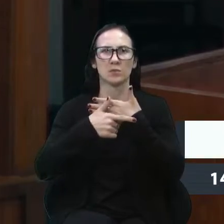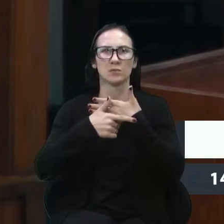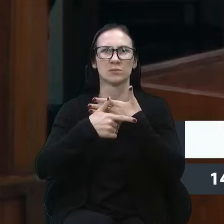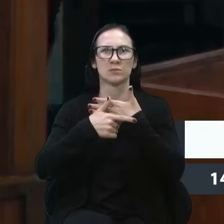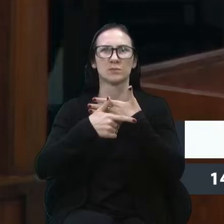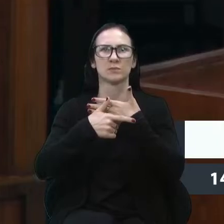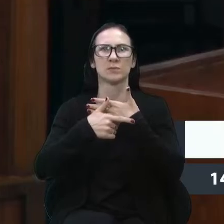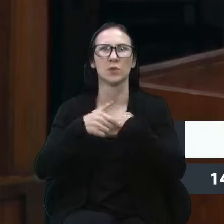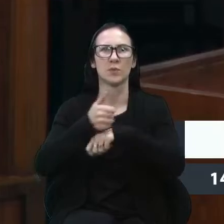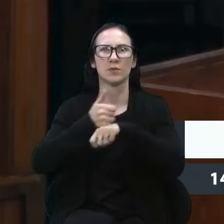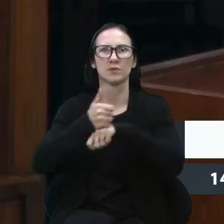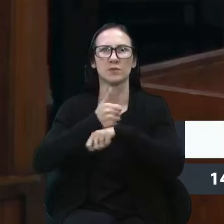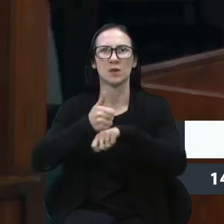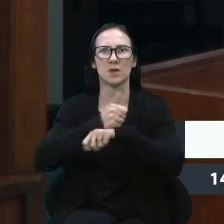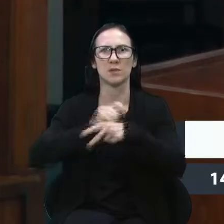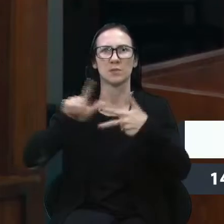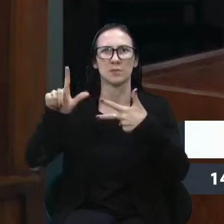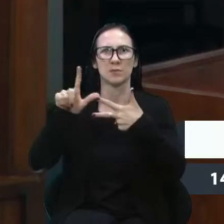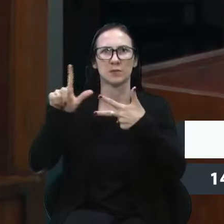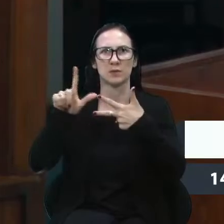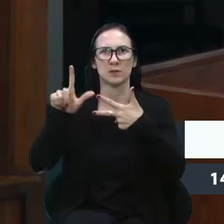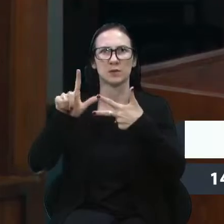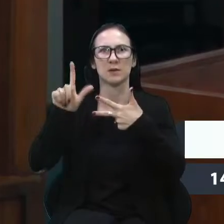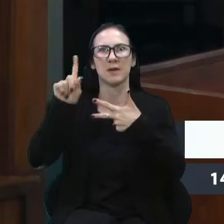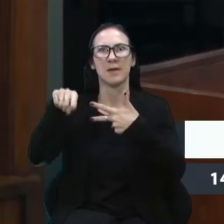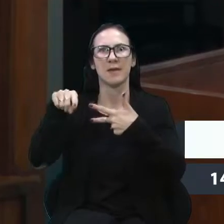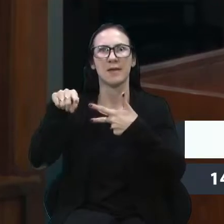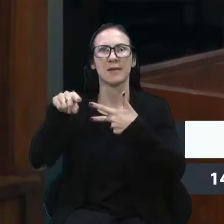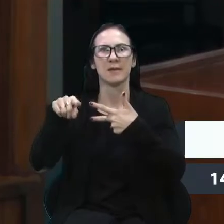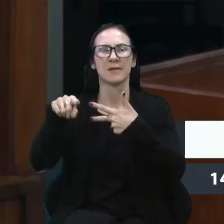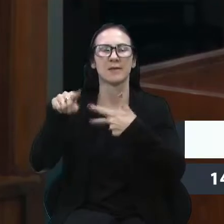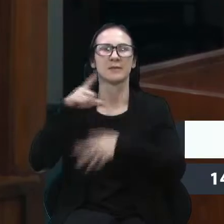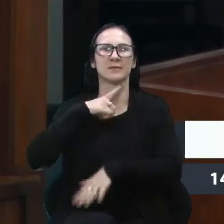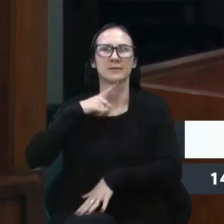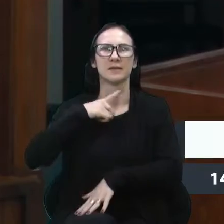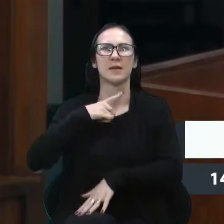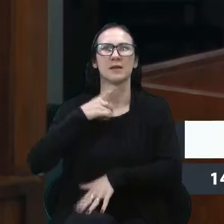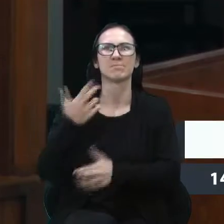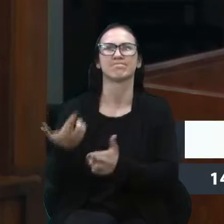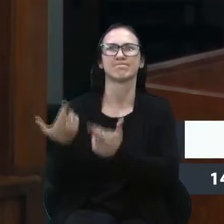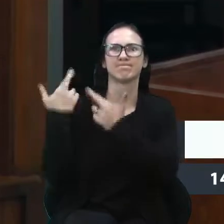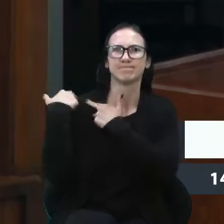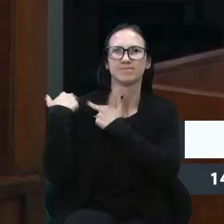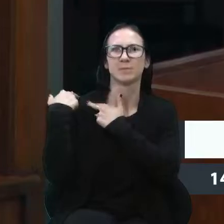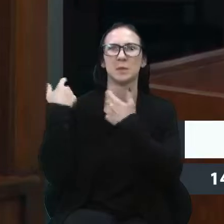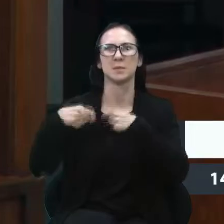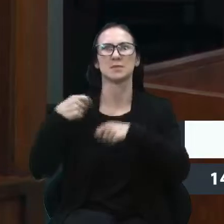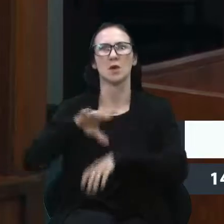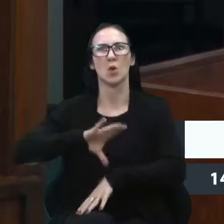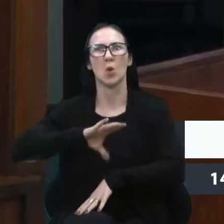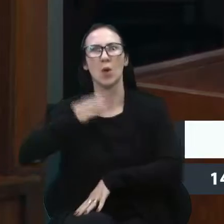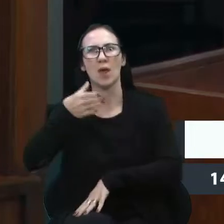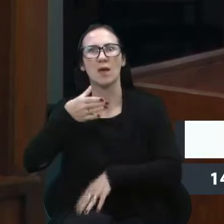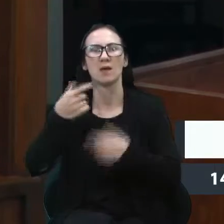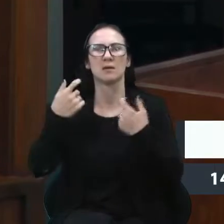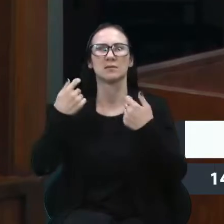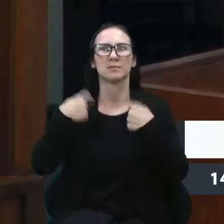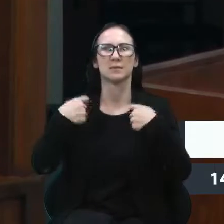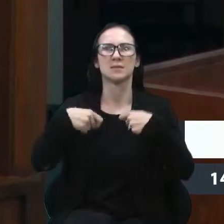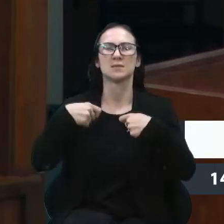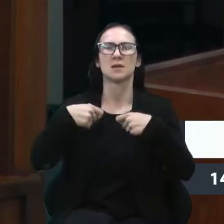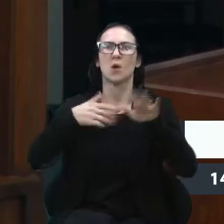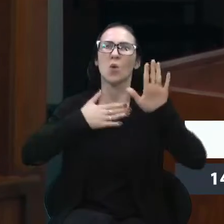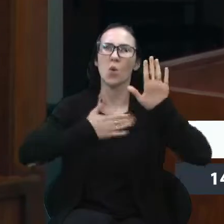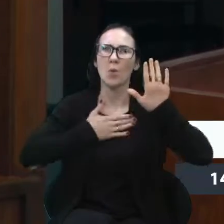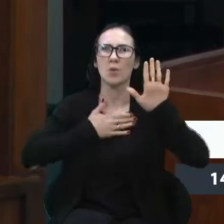exige responsabilidade, exige coragem e exige compromisso com a cidade